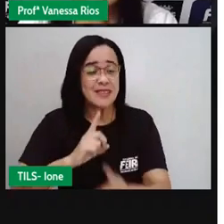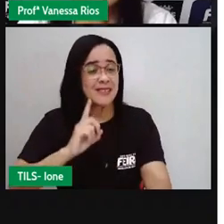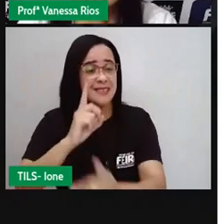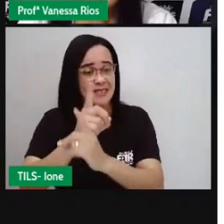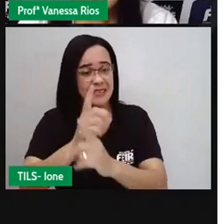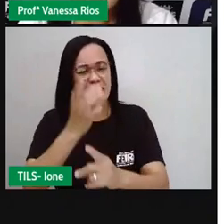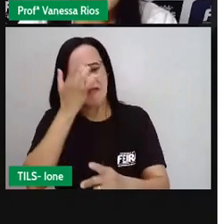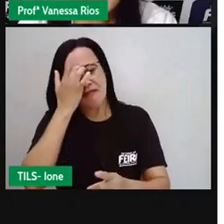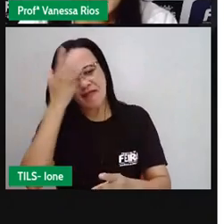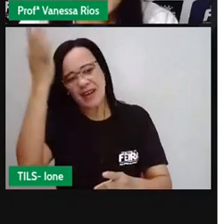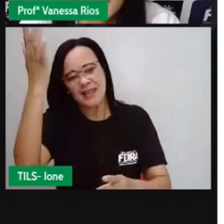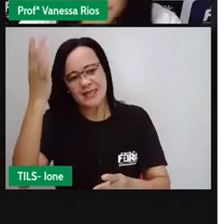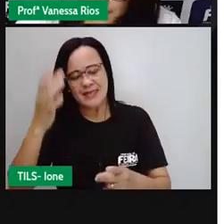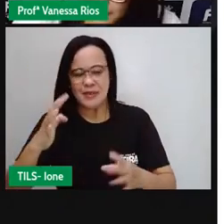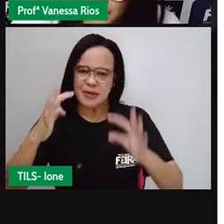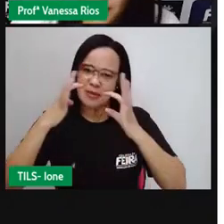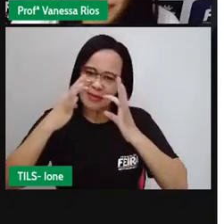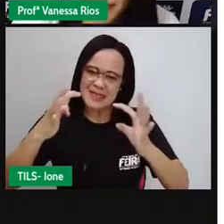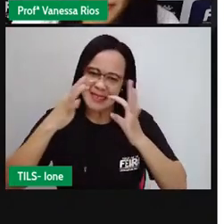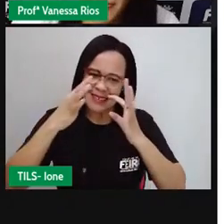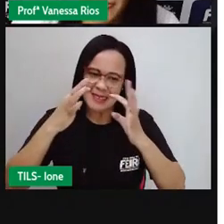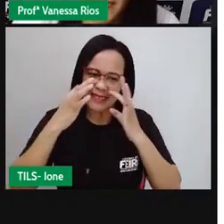atenção no vídeo que a própria parouca.